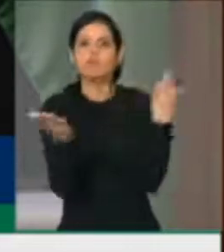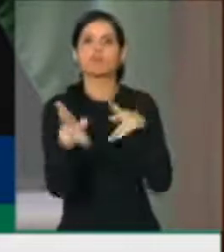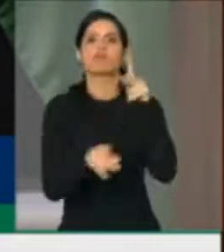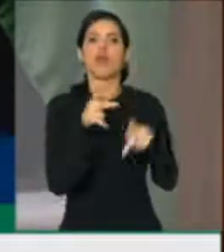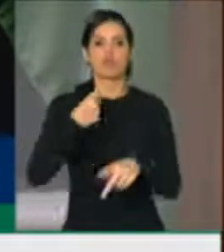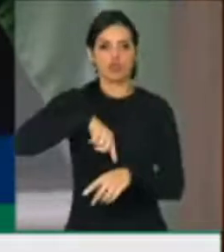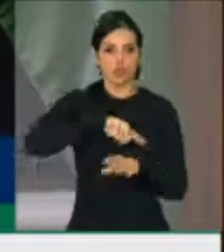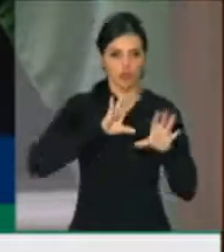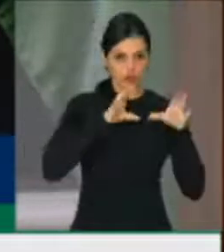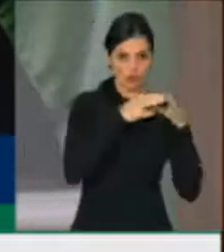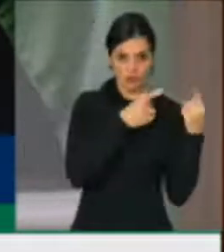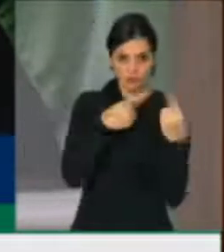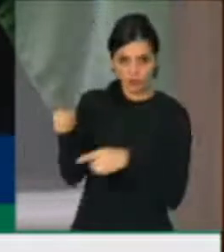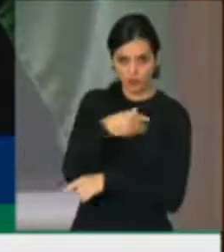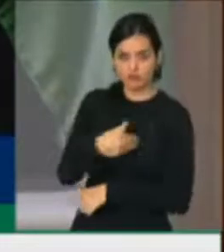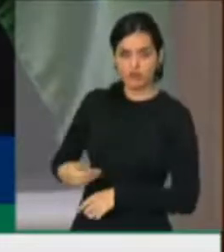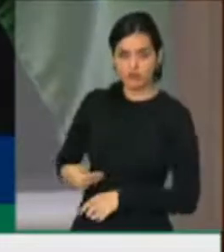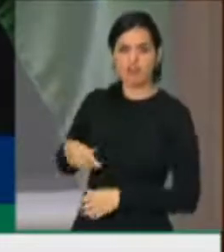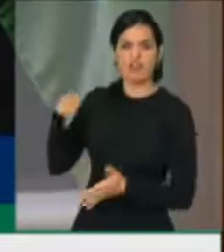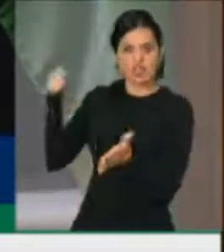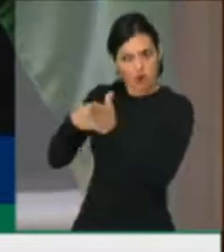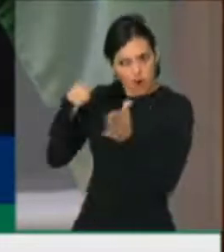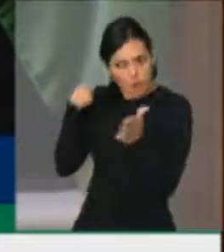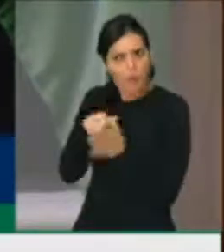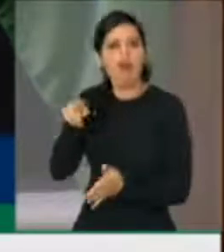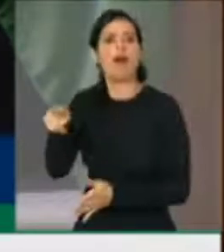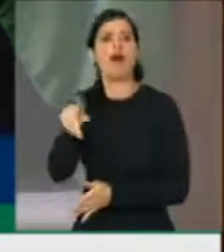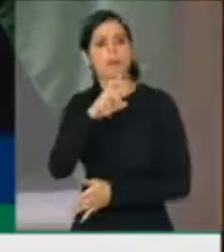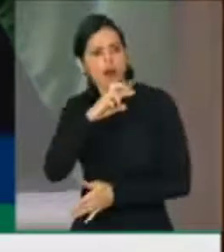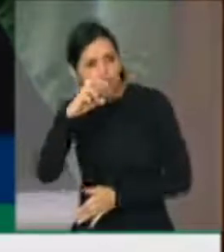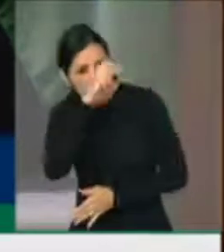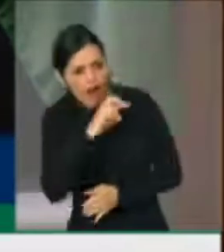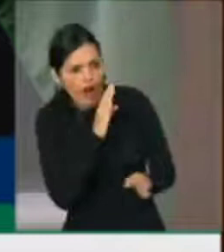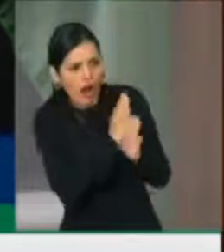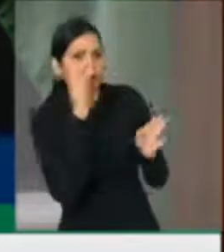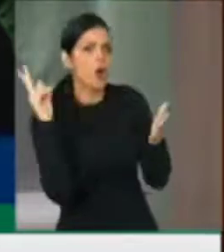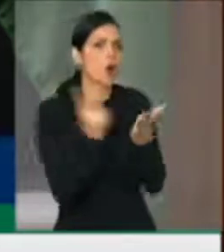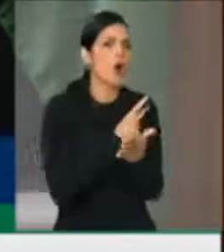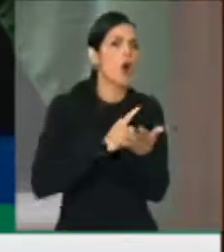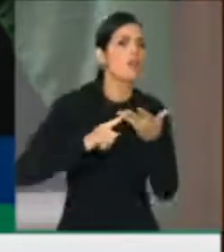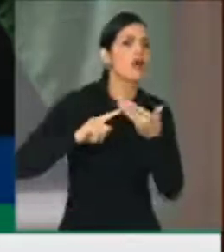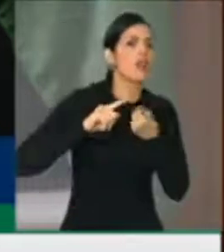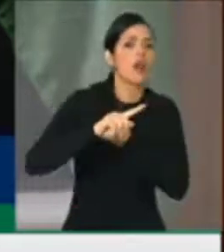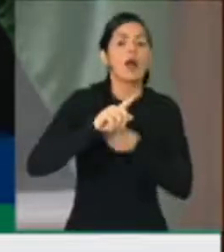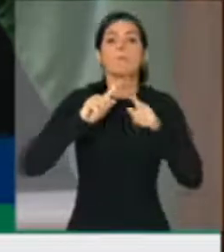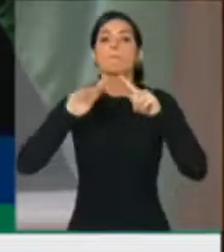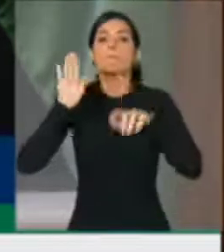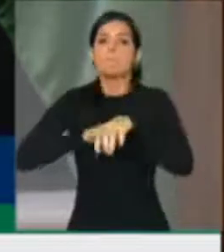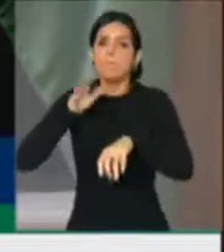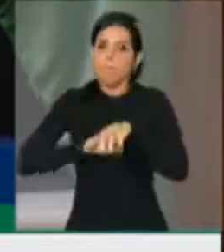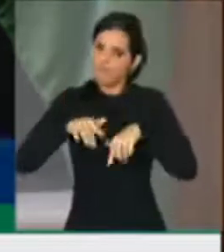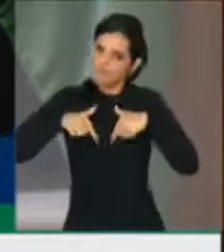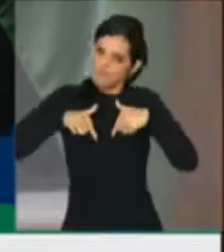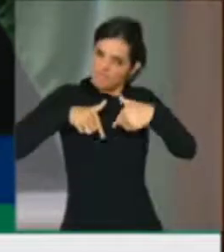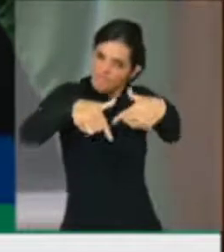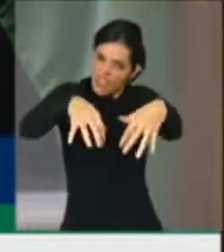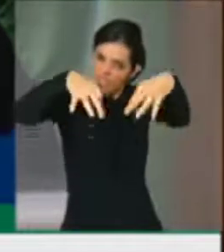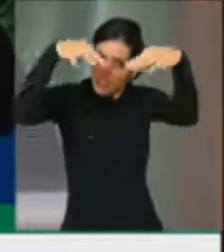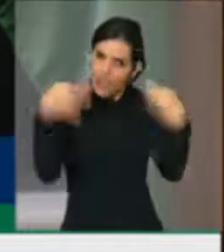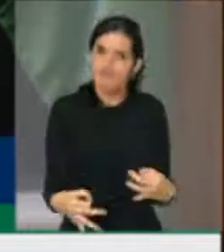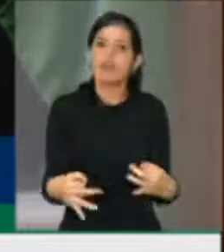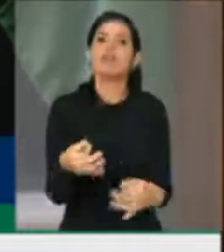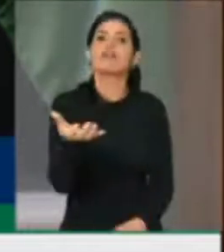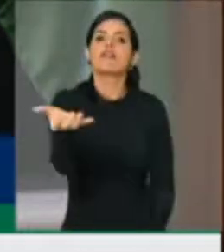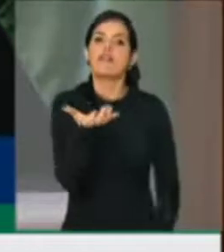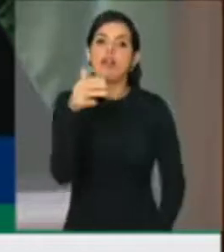Não só que se apure o que aconteceu, mas que se adotem medidas efetivas. Queremos votar a